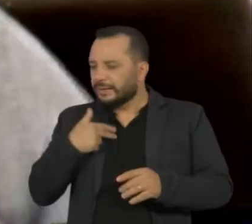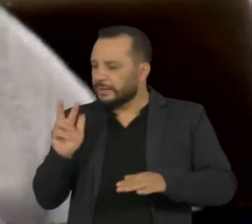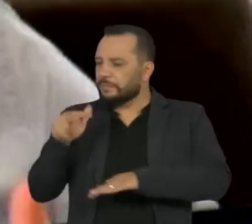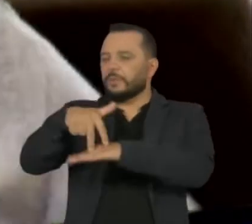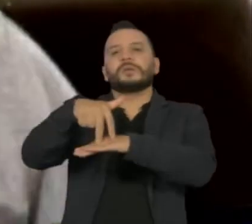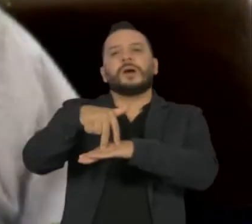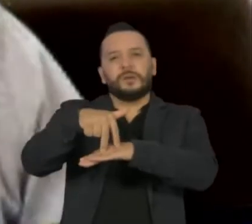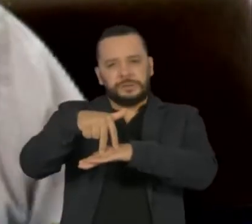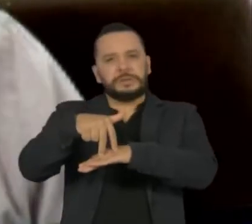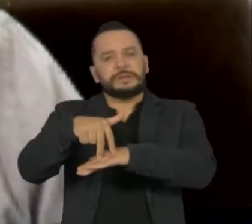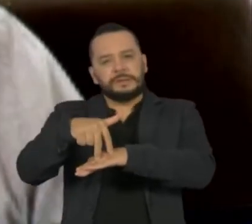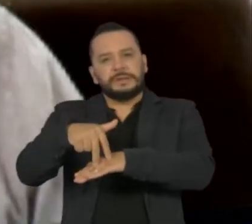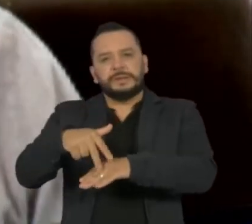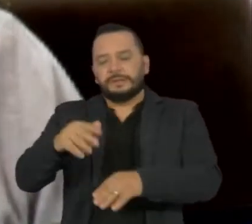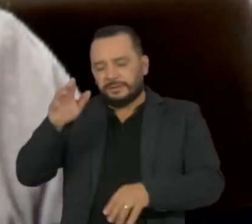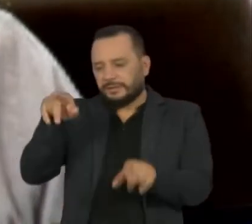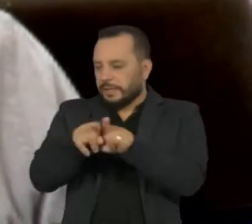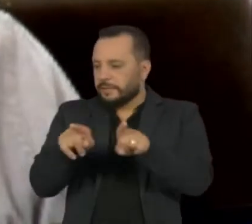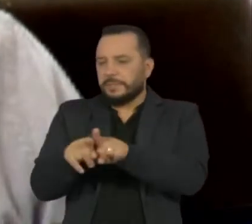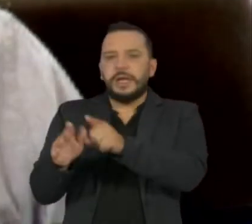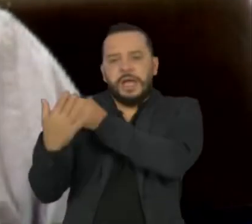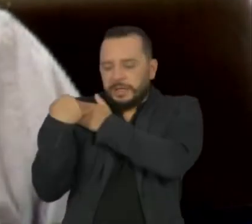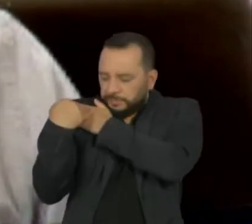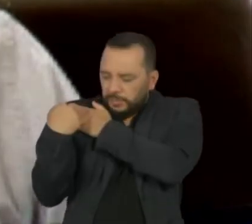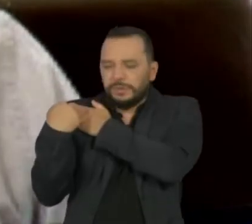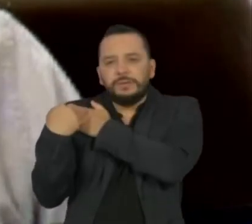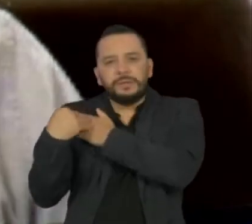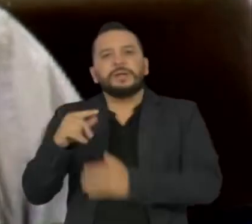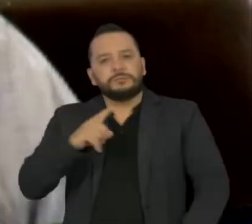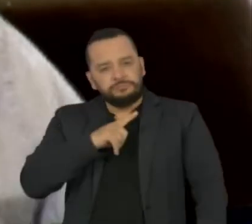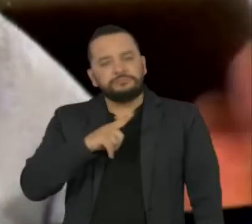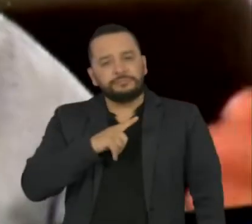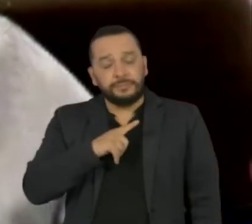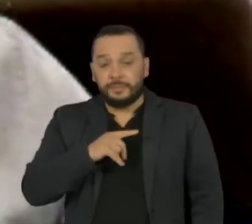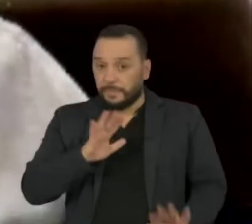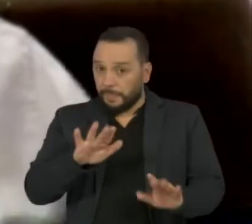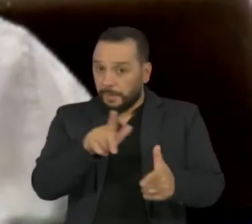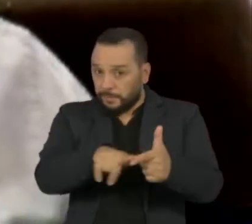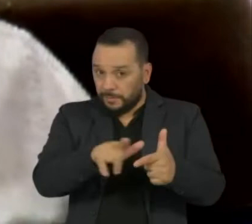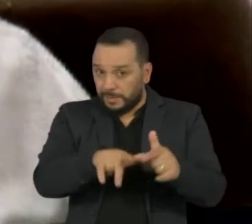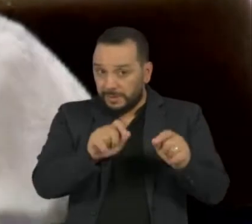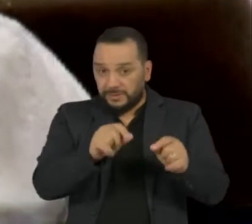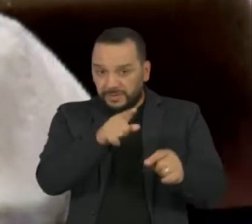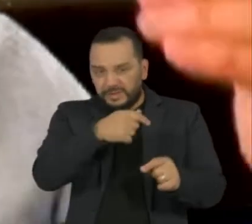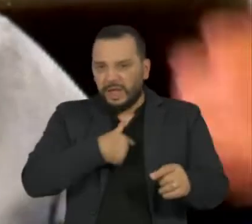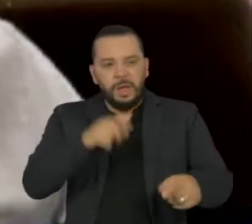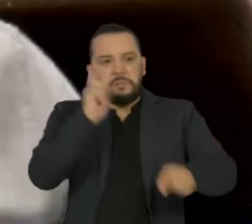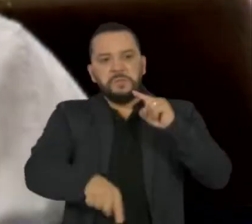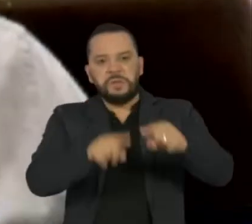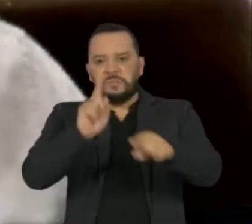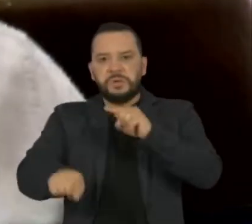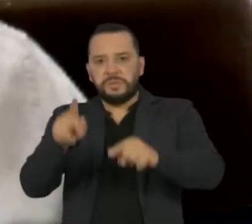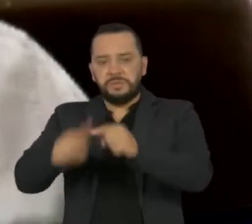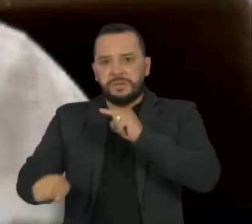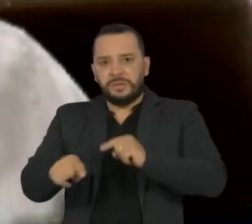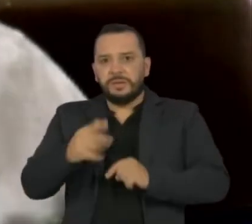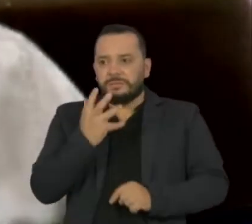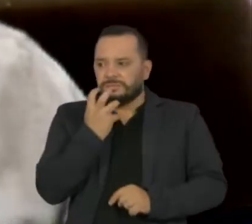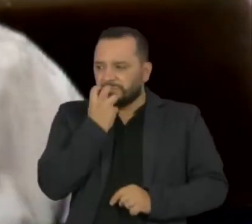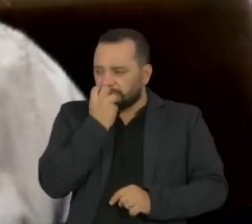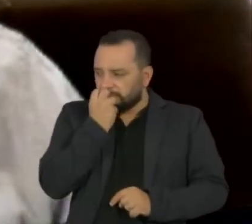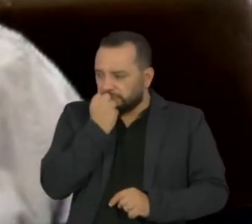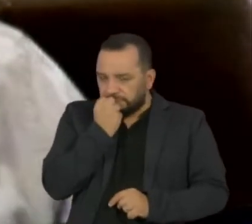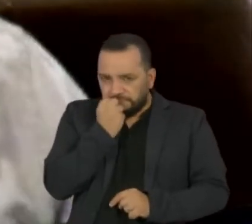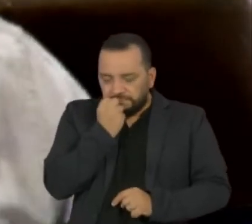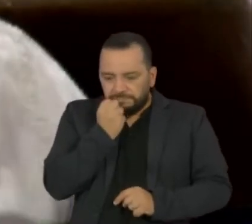se responsabiliza por si mesmo. O grande problema é quando você bloqueia, censura e diz que